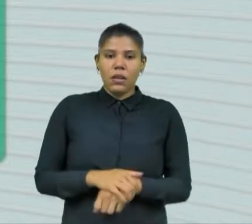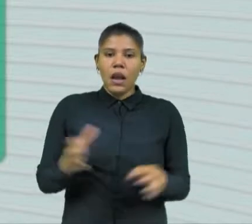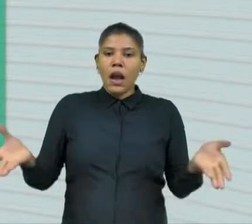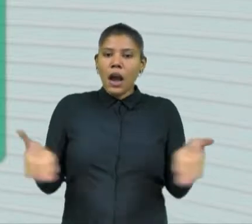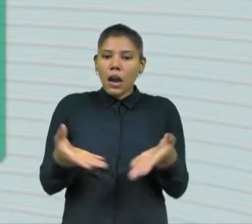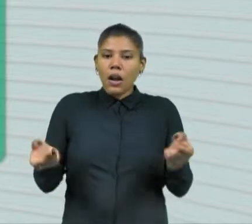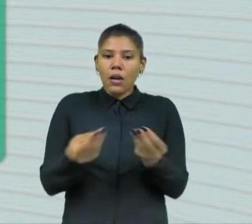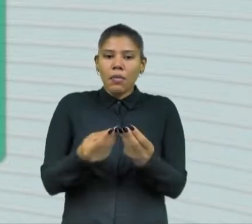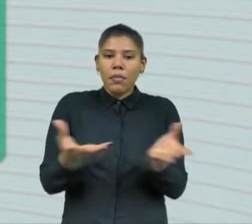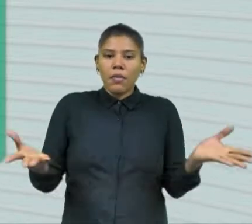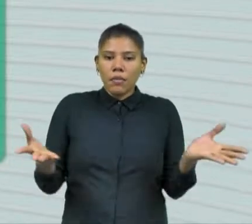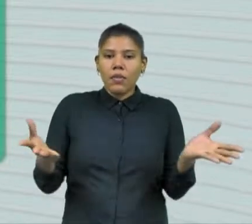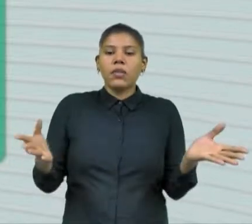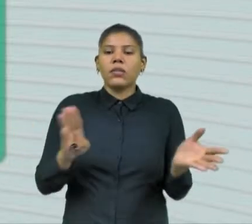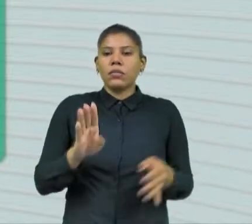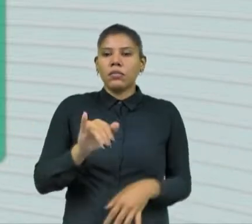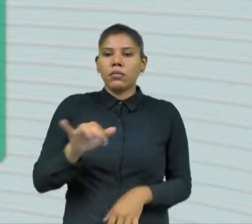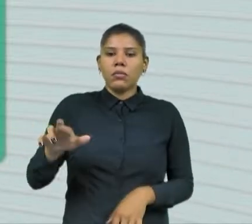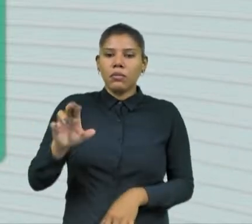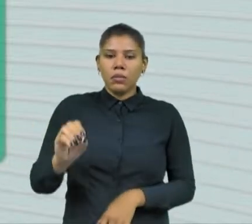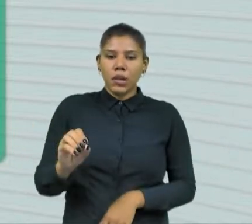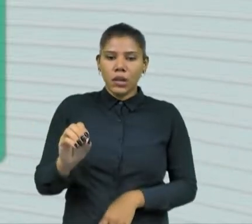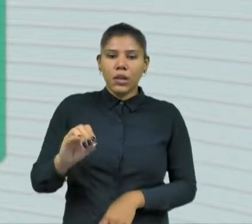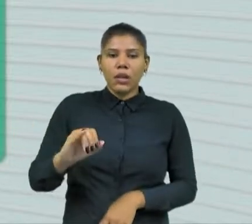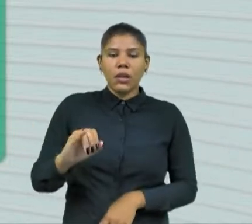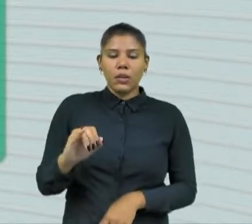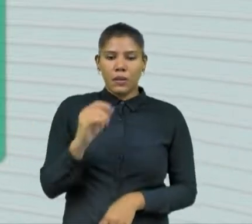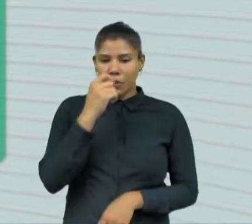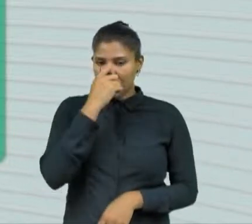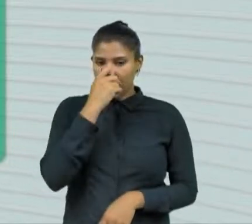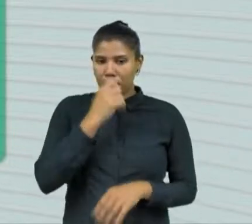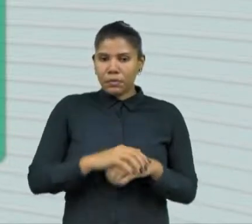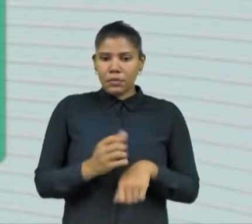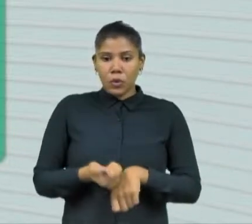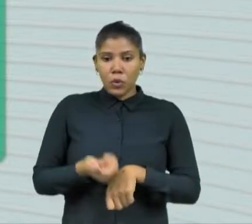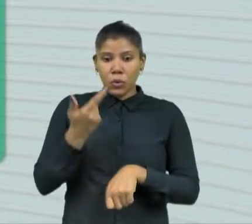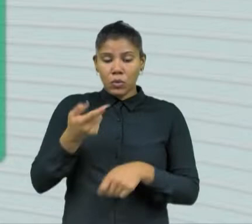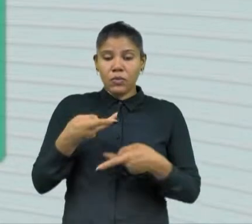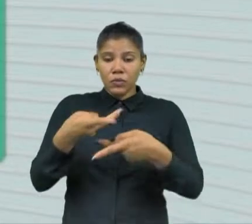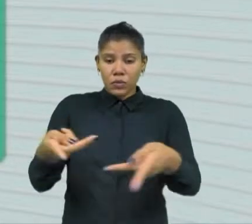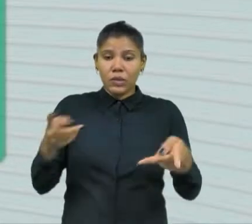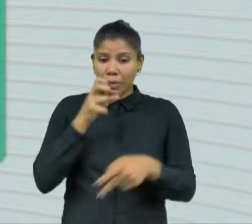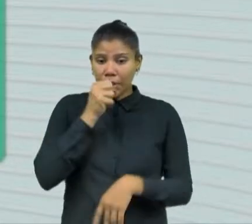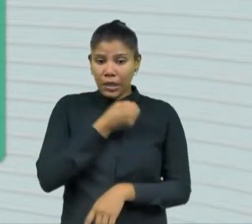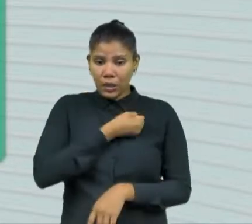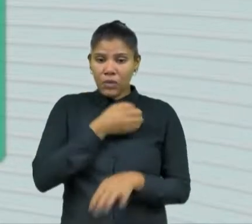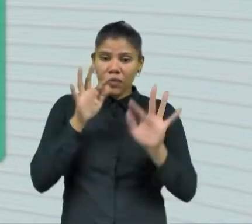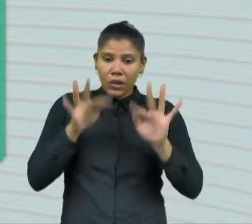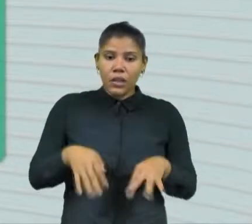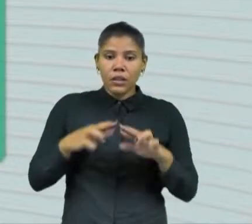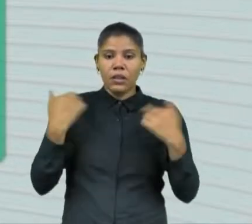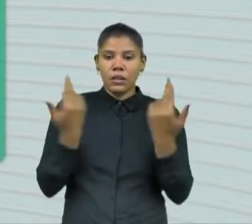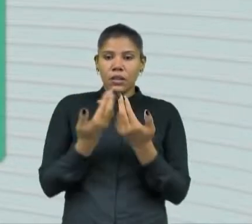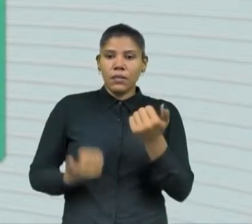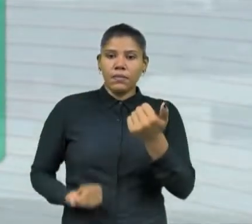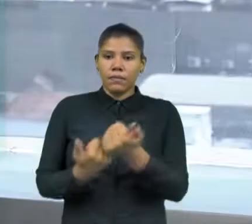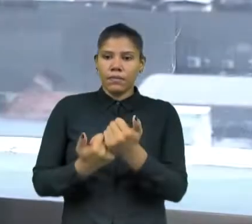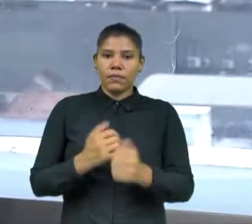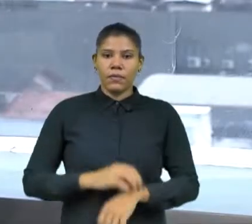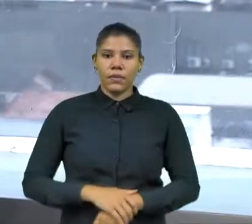panfletagem no bairro José Bonifácio. Ao meio-dia, visita Maracanãú e finaliza o dia se reunindo com apoiadores.